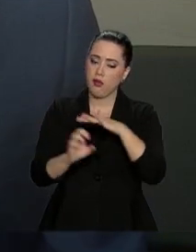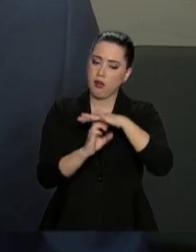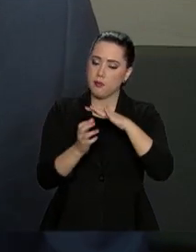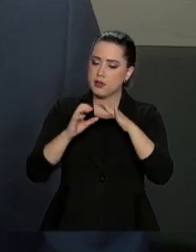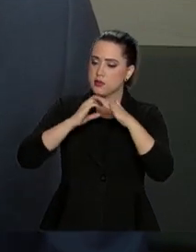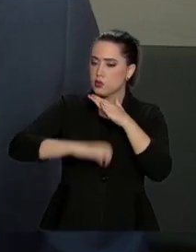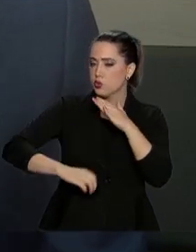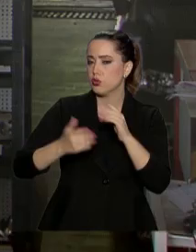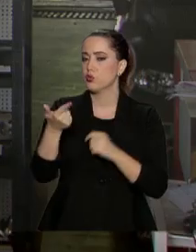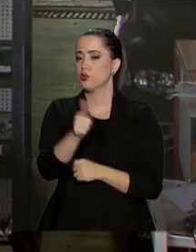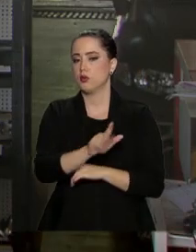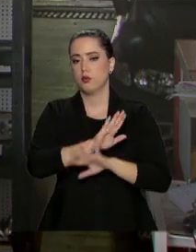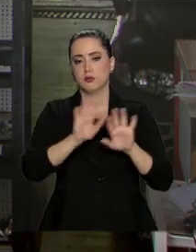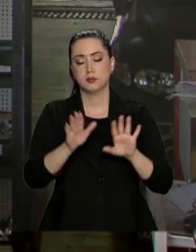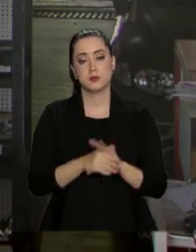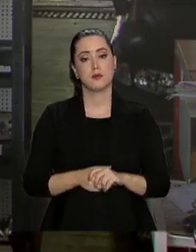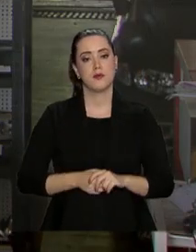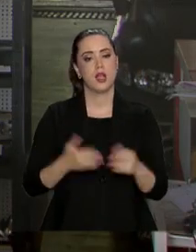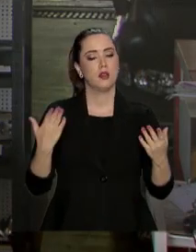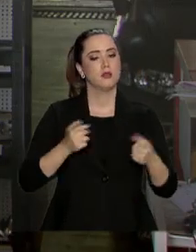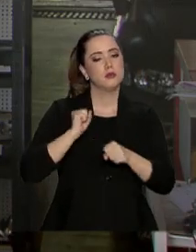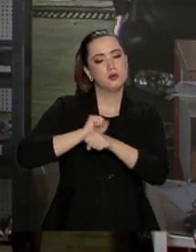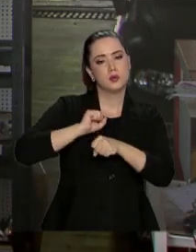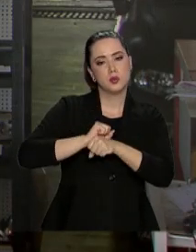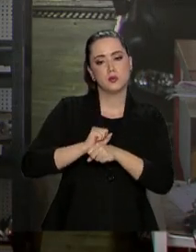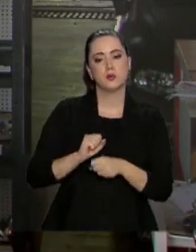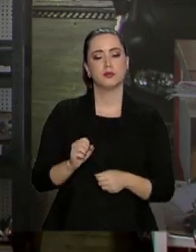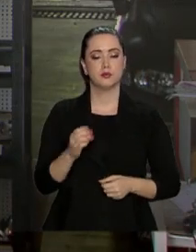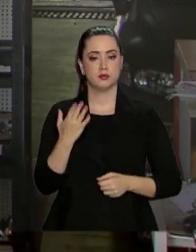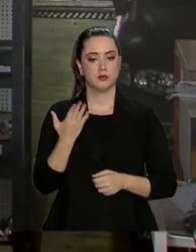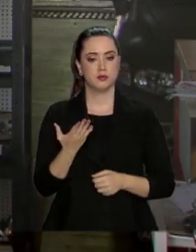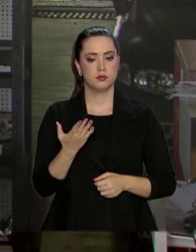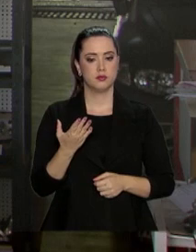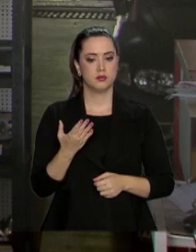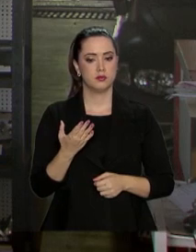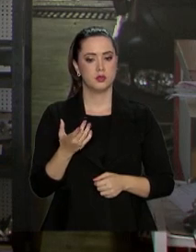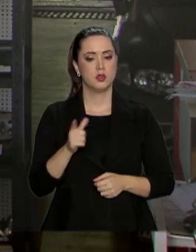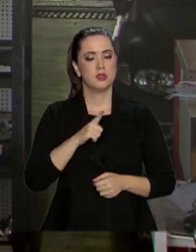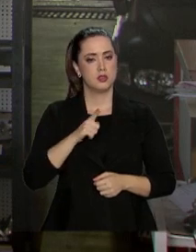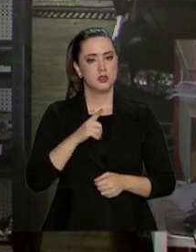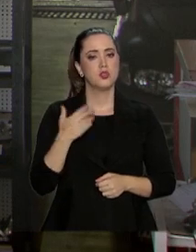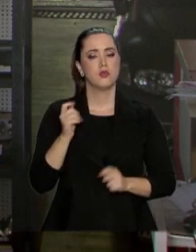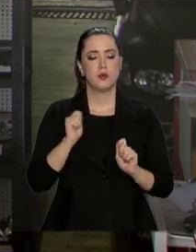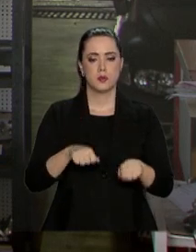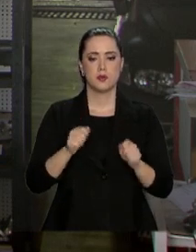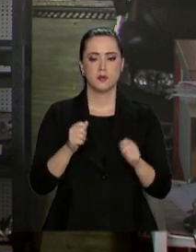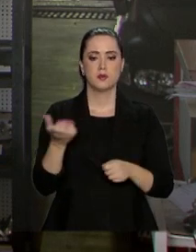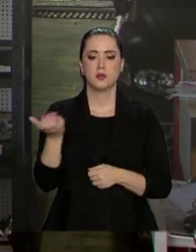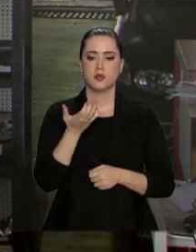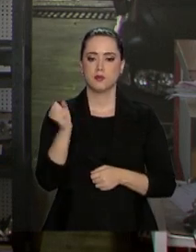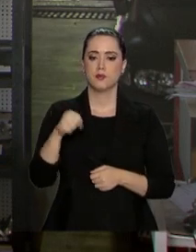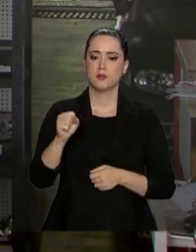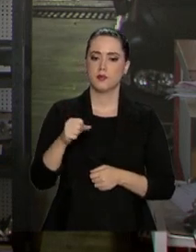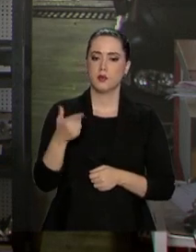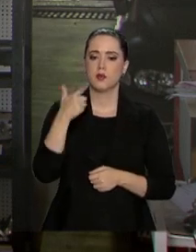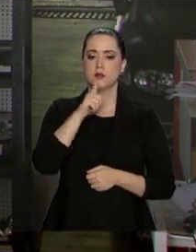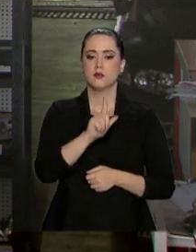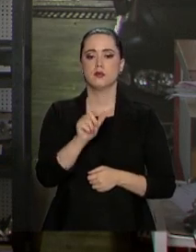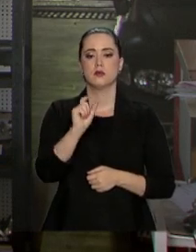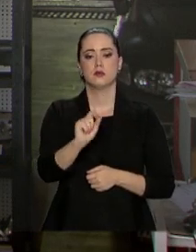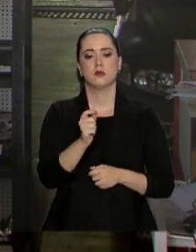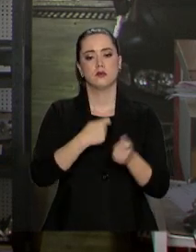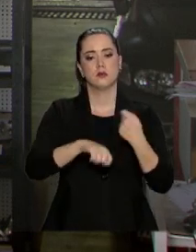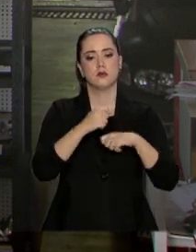expensas ao consumidor. Eu agora vou aguardar, assim que a gente tiver condições, eu quero sim, ver se eu consigo